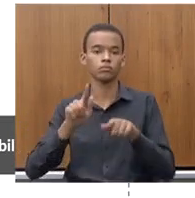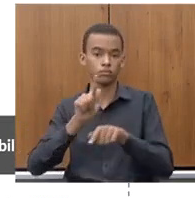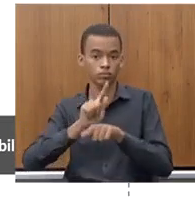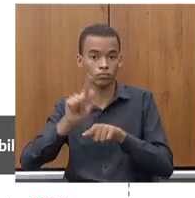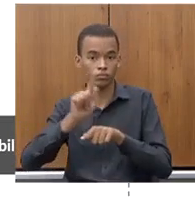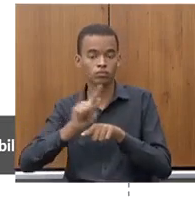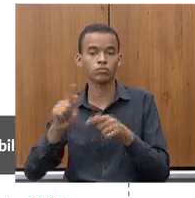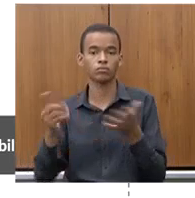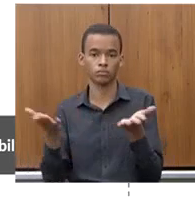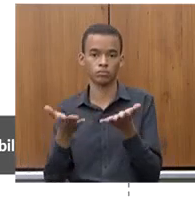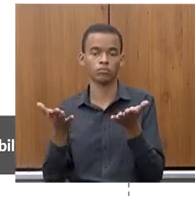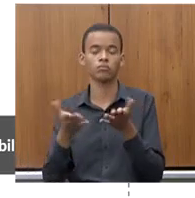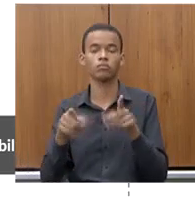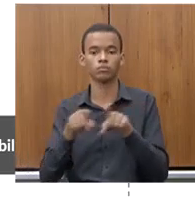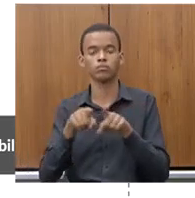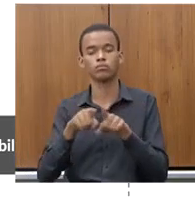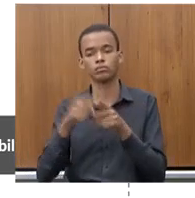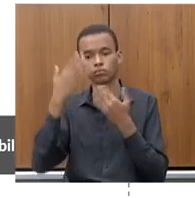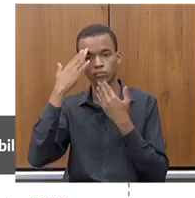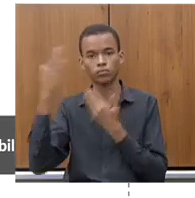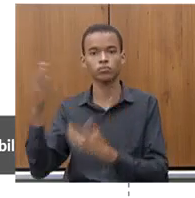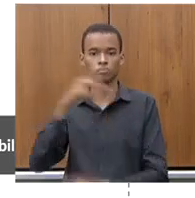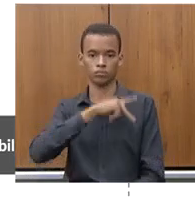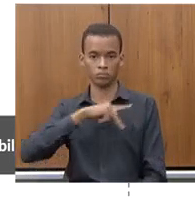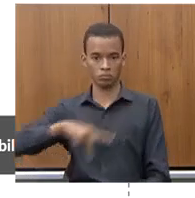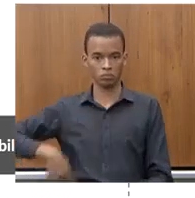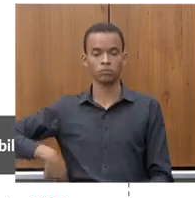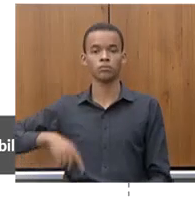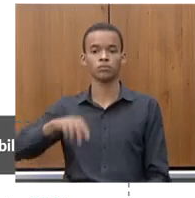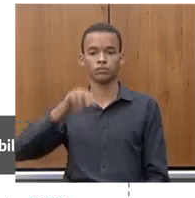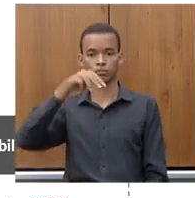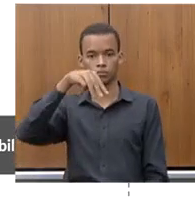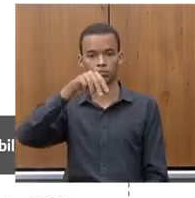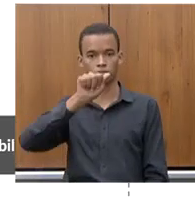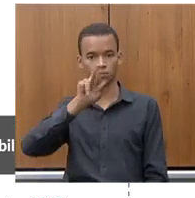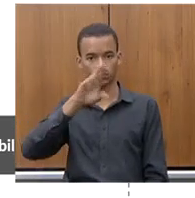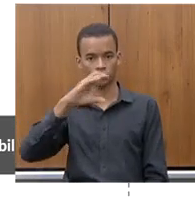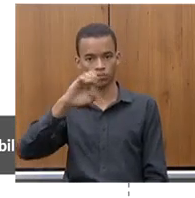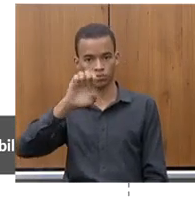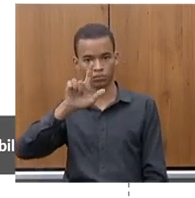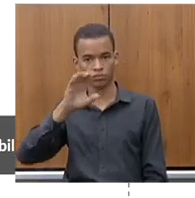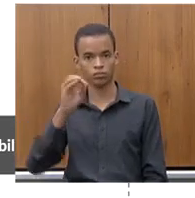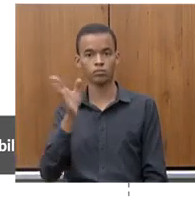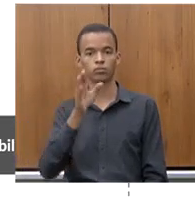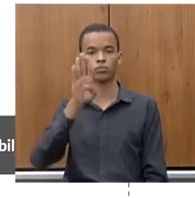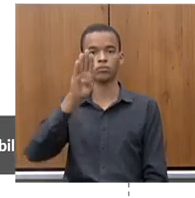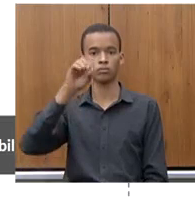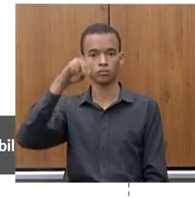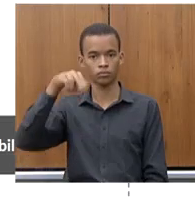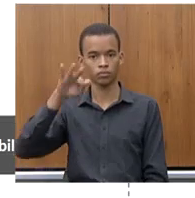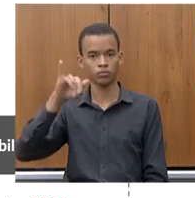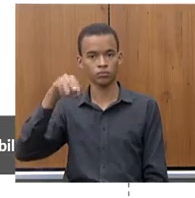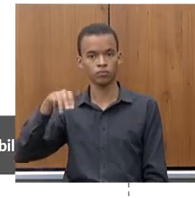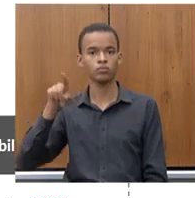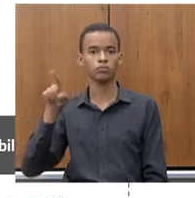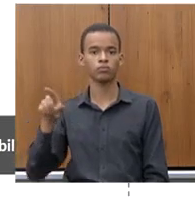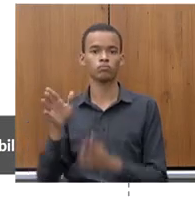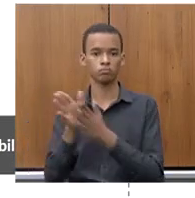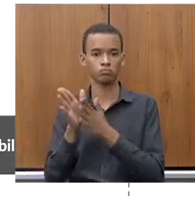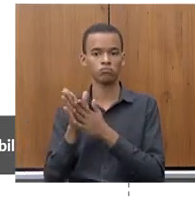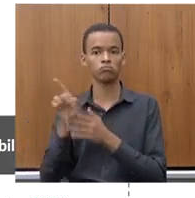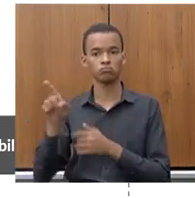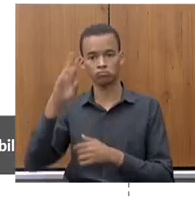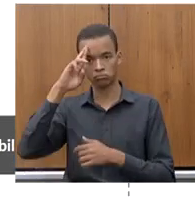a qual parabenizo o presidente Marcelo Bonfim, que tem sido um grande líder do banco e tem ajudado